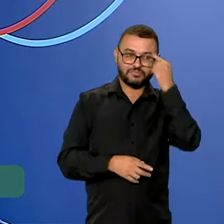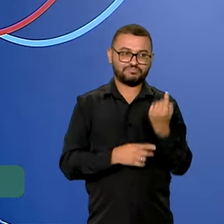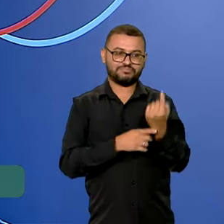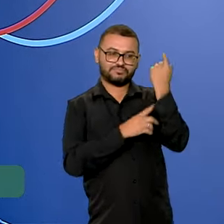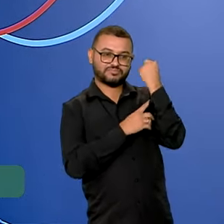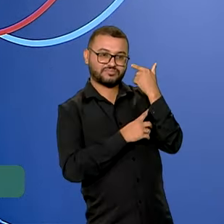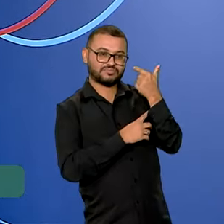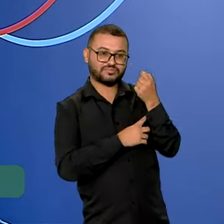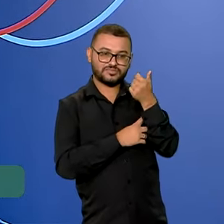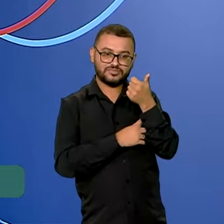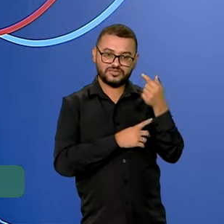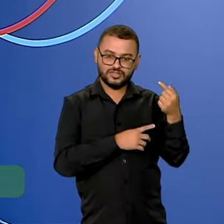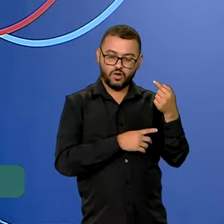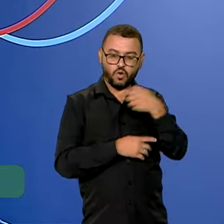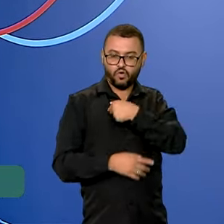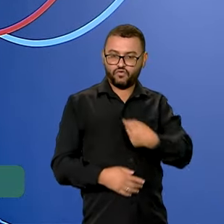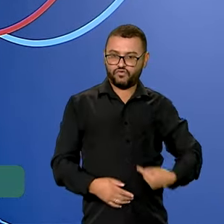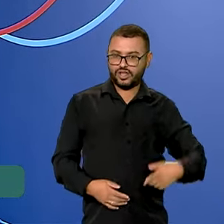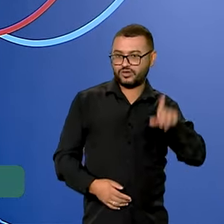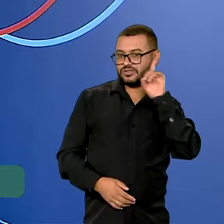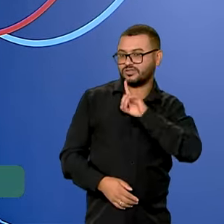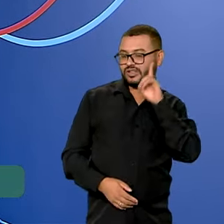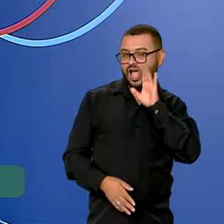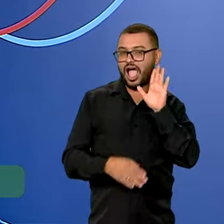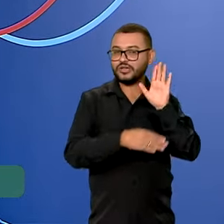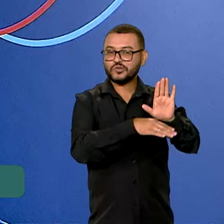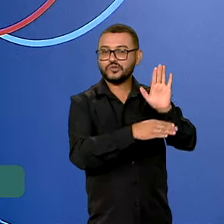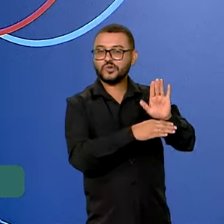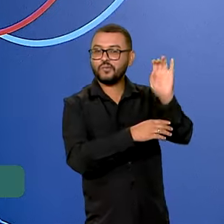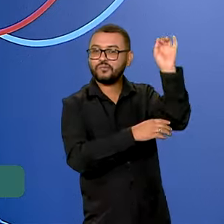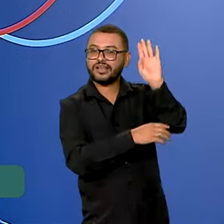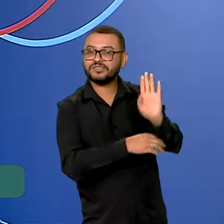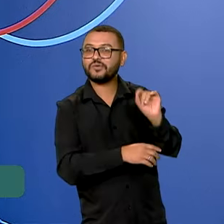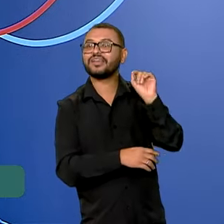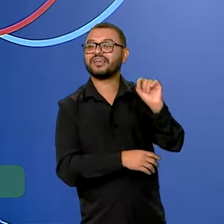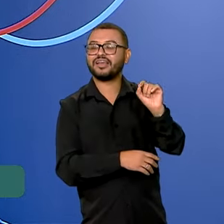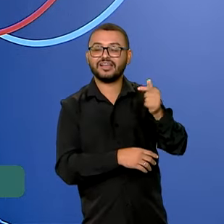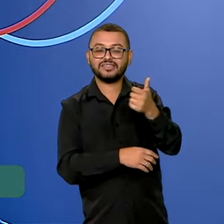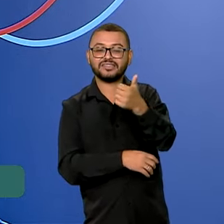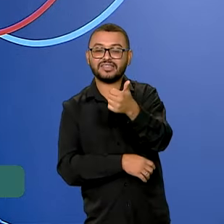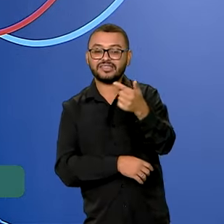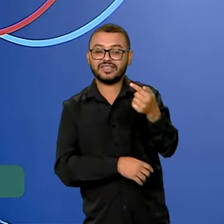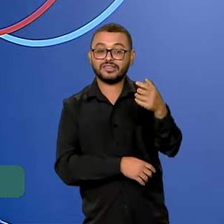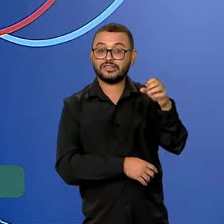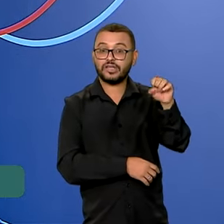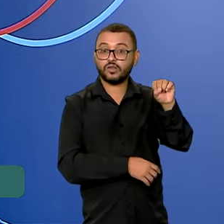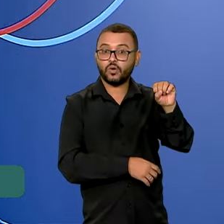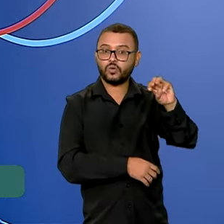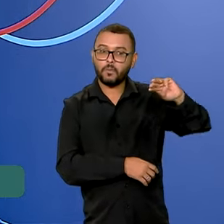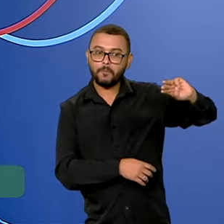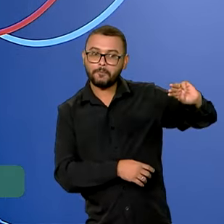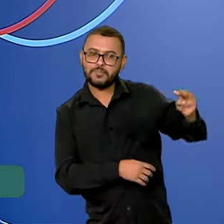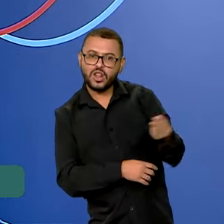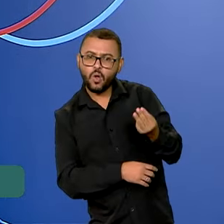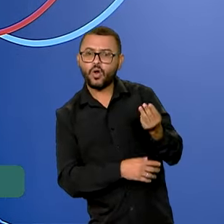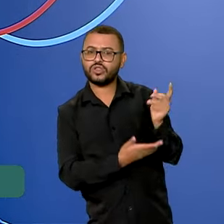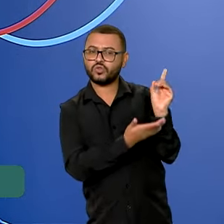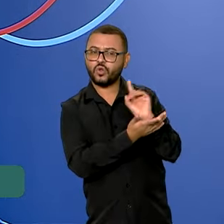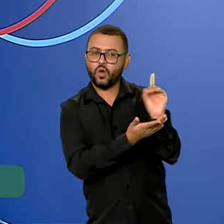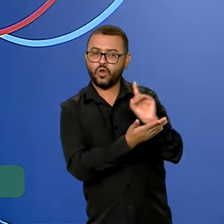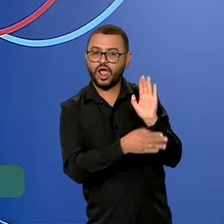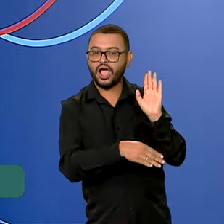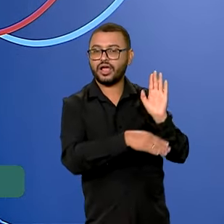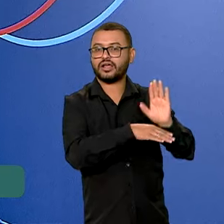exemplo, o governo dos Estados Unidos forneceu ao Brasil mais de 178 milhões de dólares em